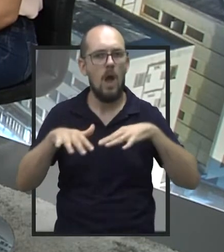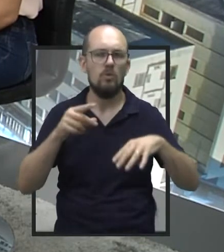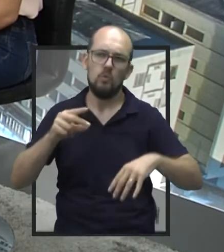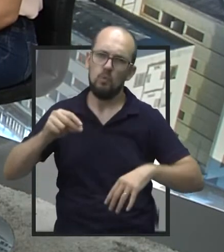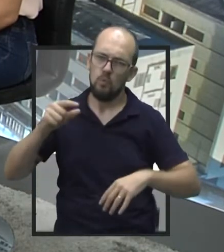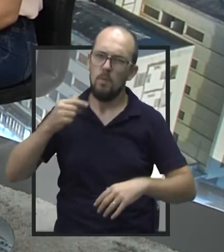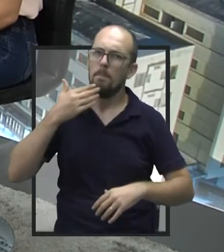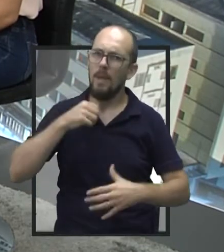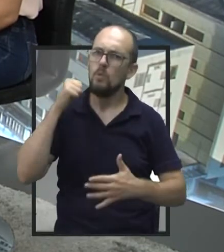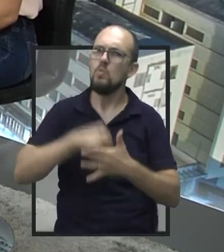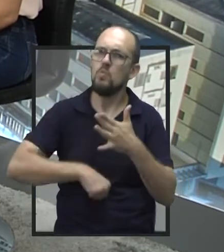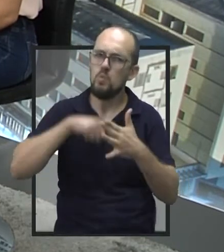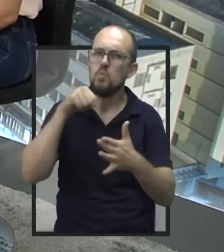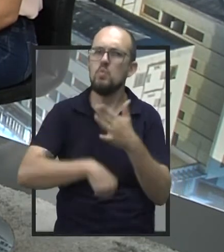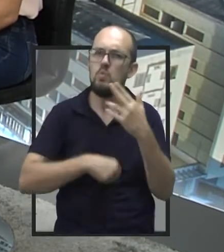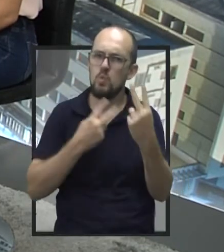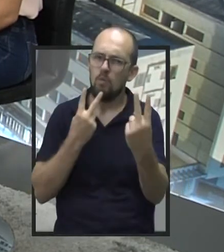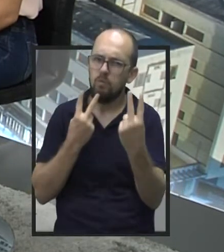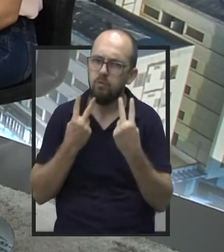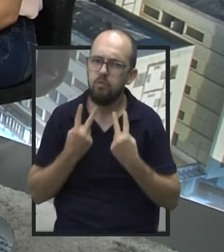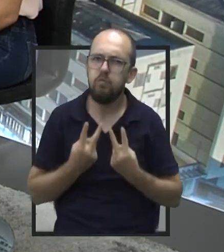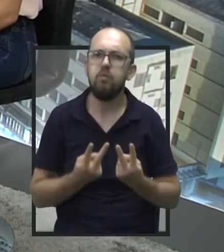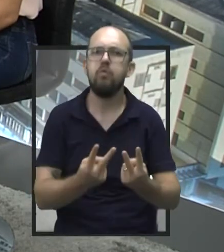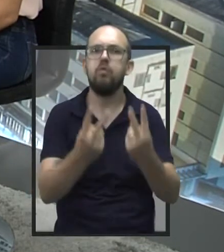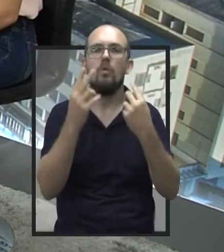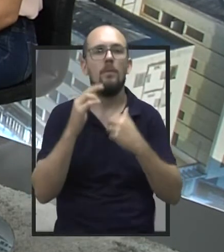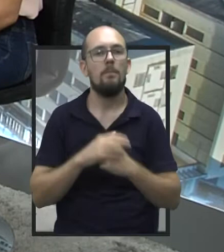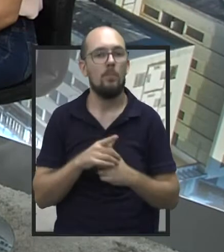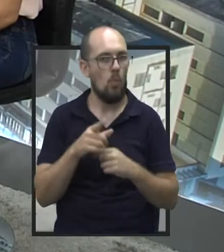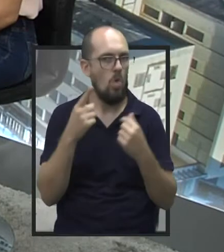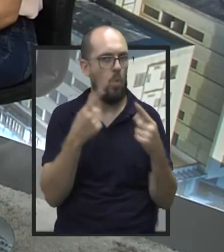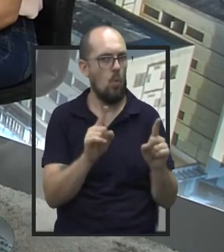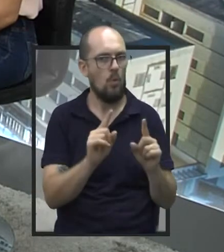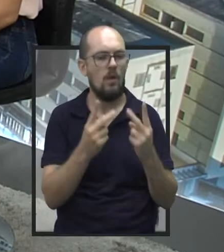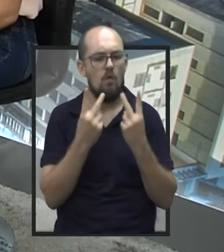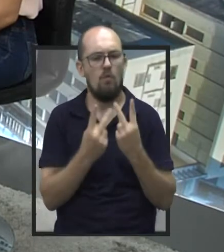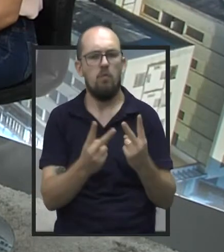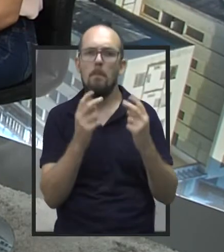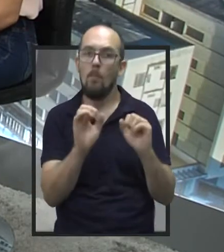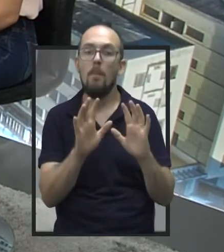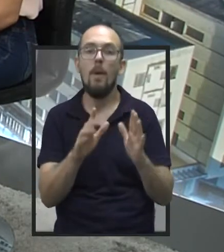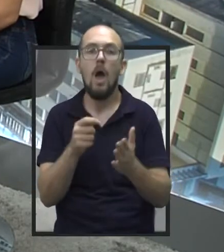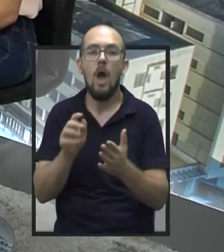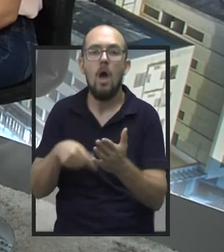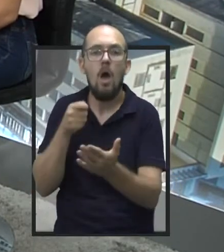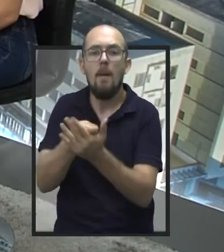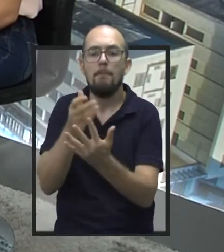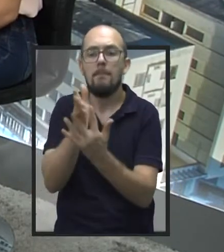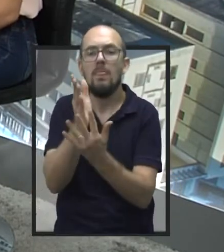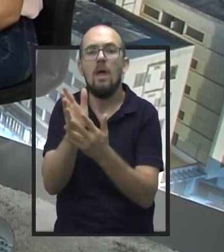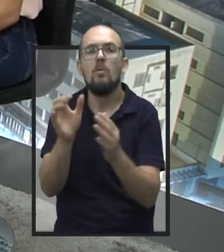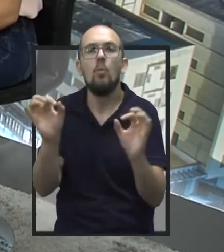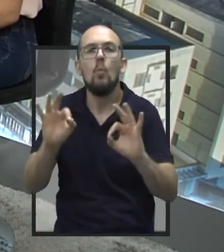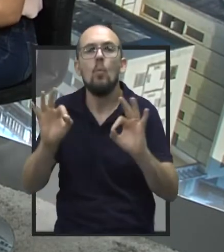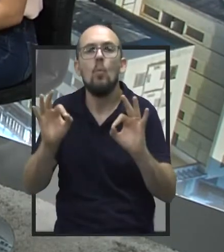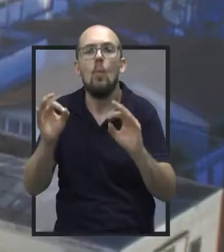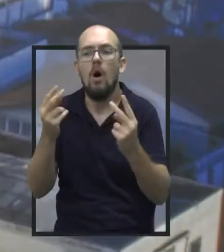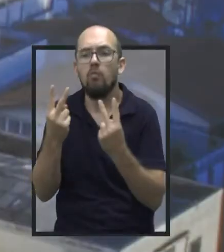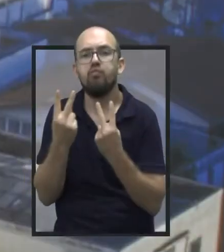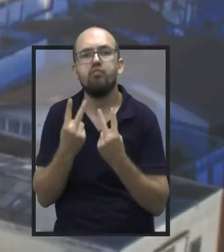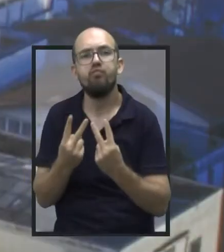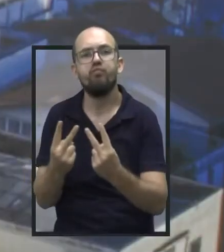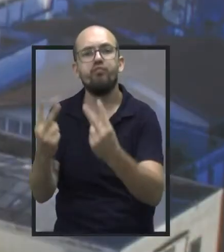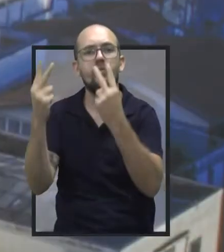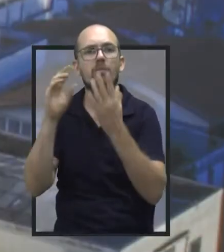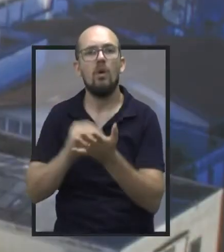antigo. A senhora não é contra a duplicação. O problema é cobrar o pedágio sem ter a pista duplicada. Sim, o problema é esse, cobrar o